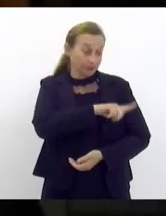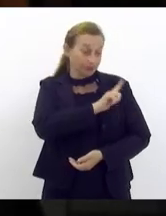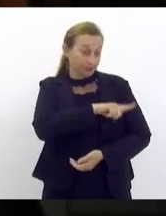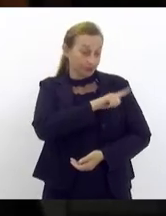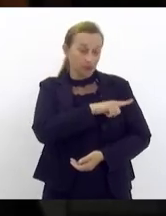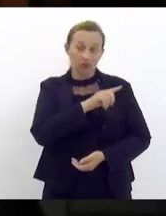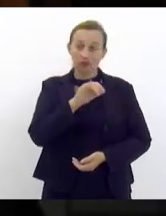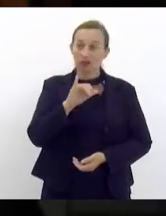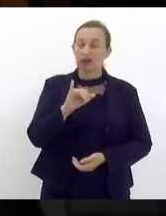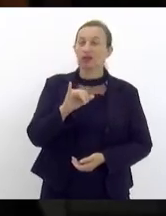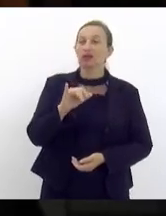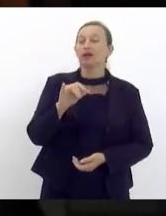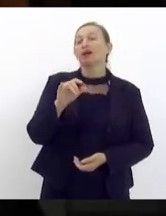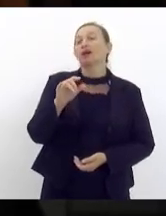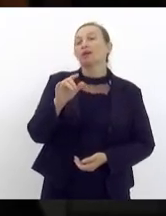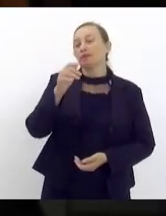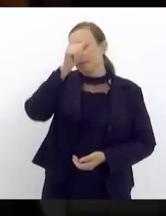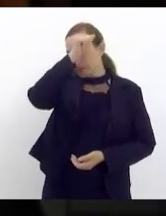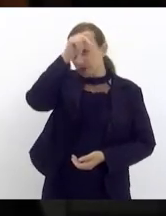César Maia